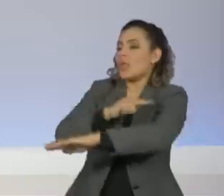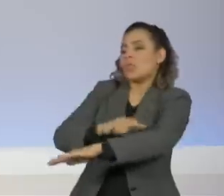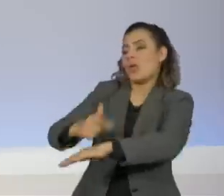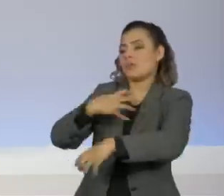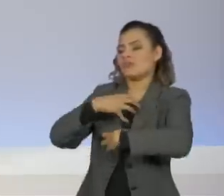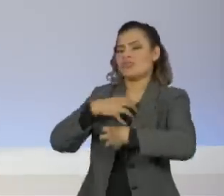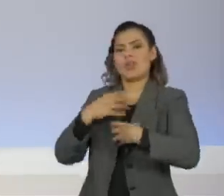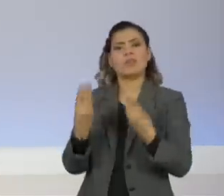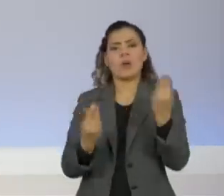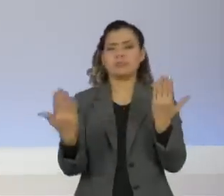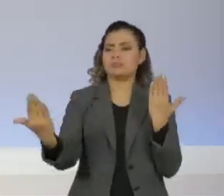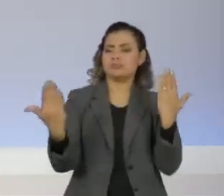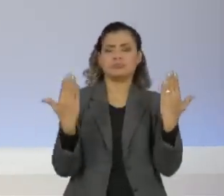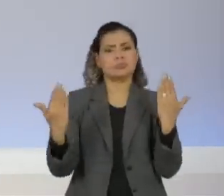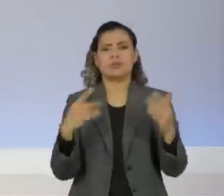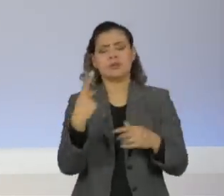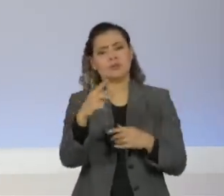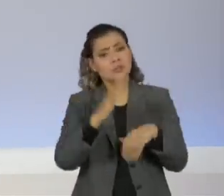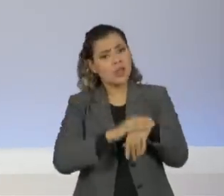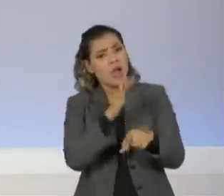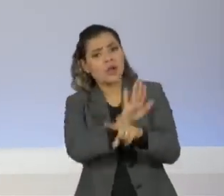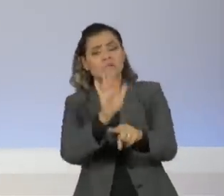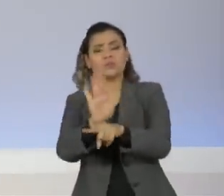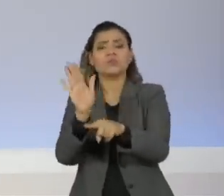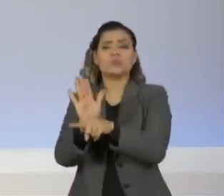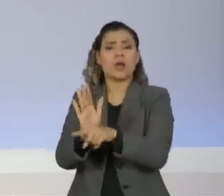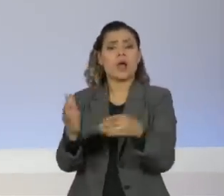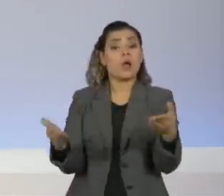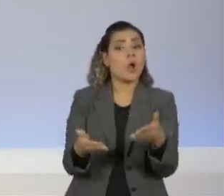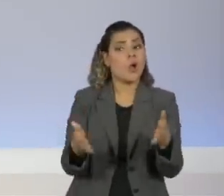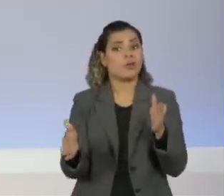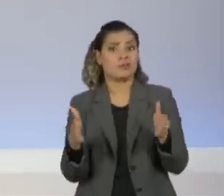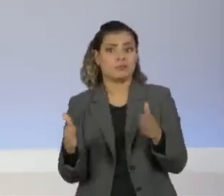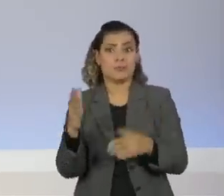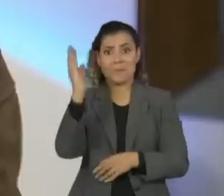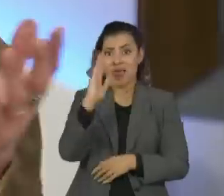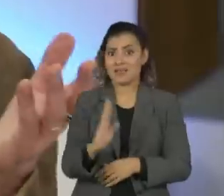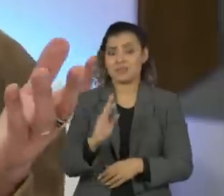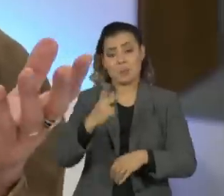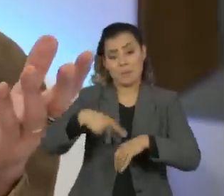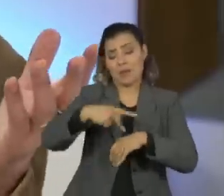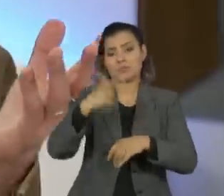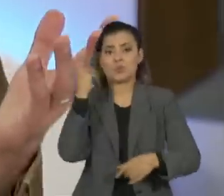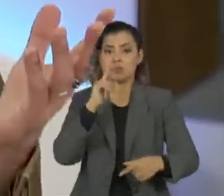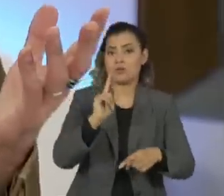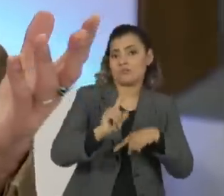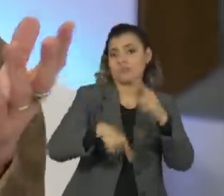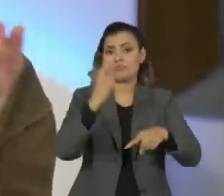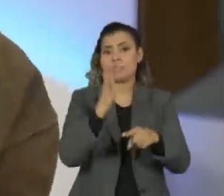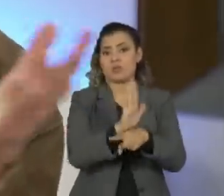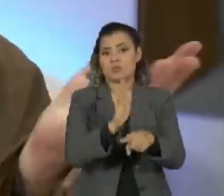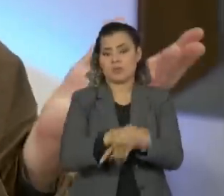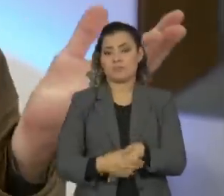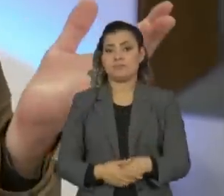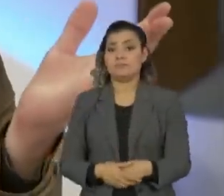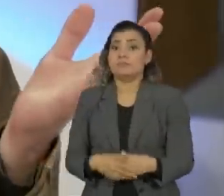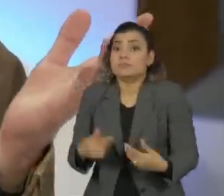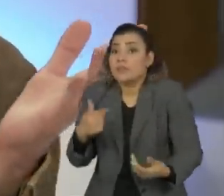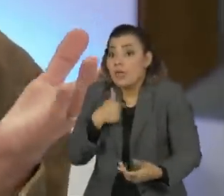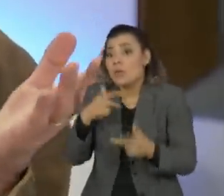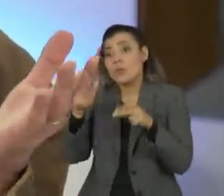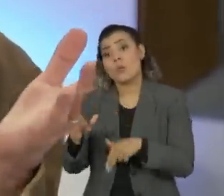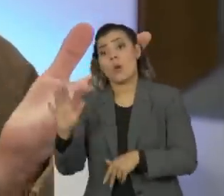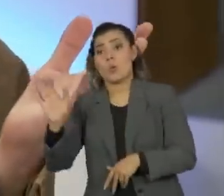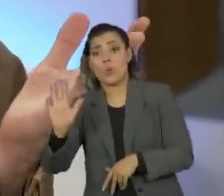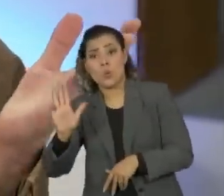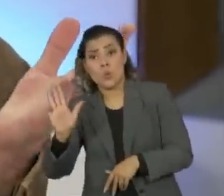agora que você voltou, o você pode fazer para colaborar com o nosso zeitgeist? Eu fiz exatamente o que eu fiz com o Lula e com